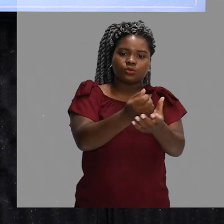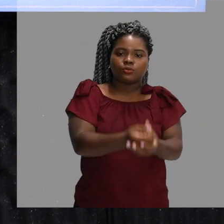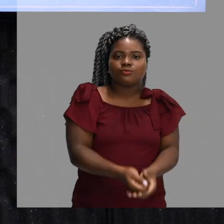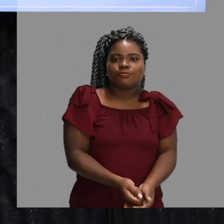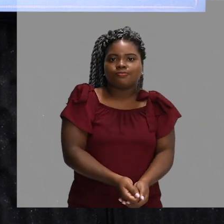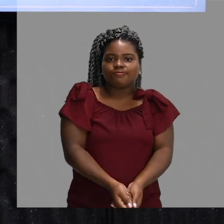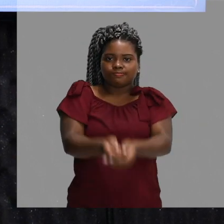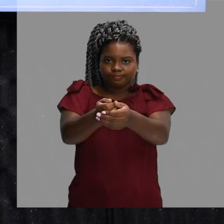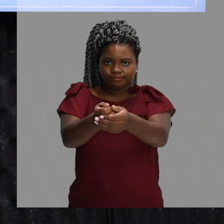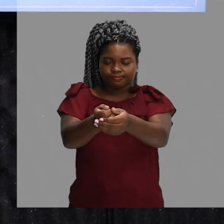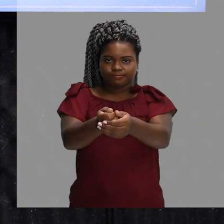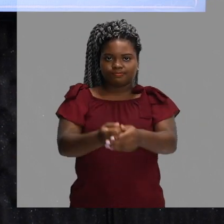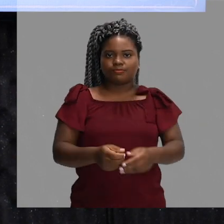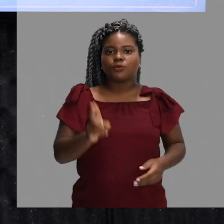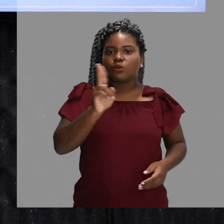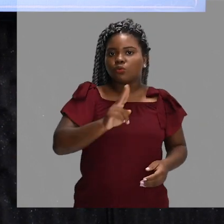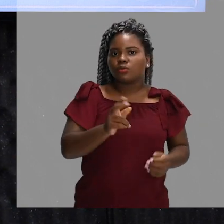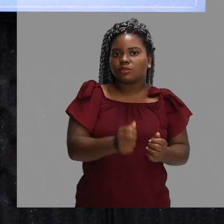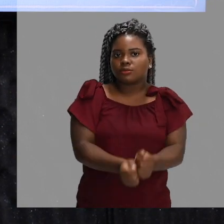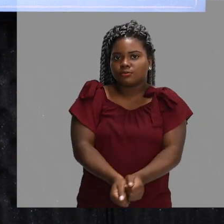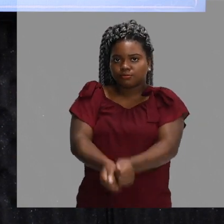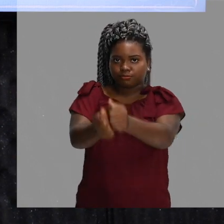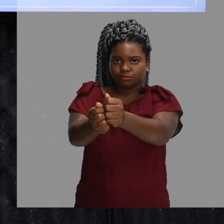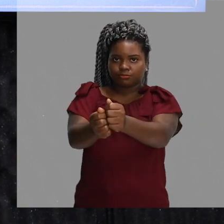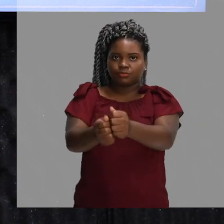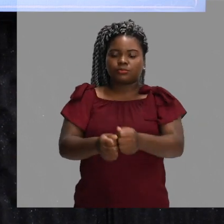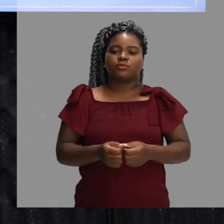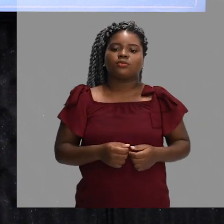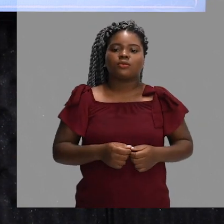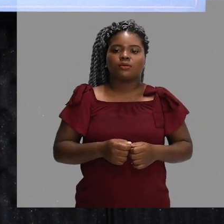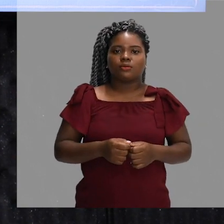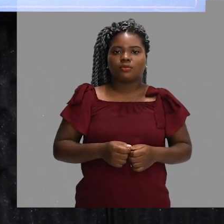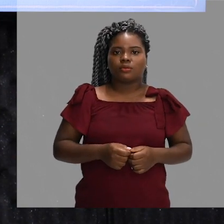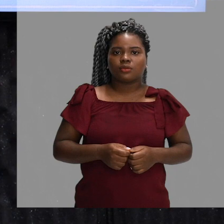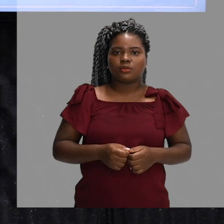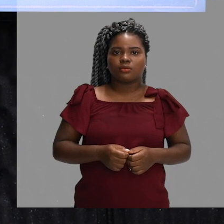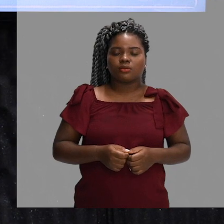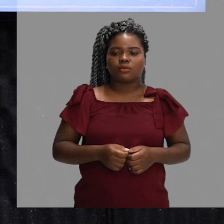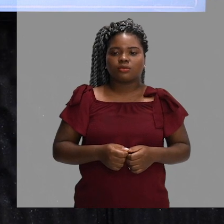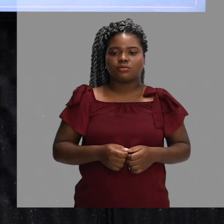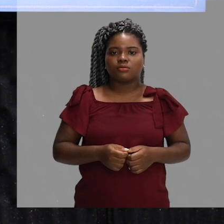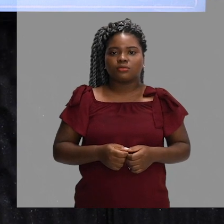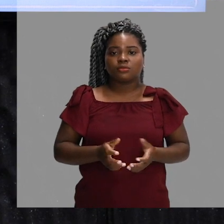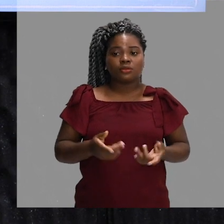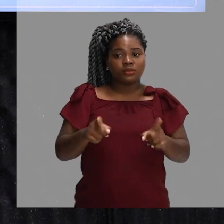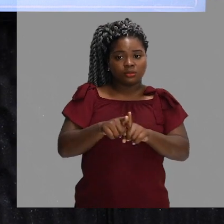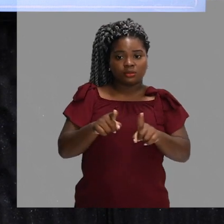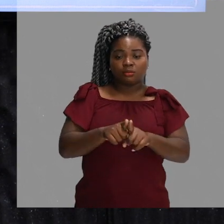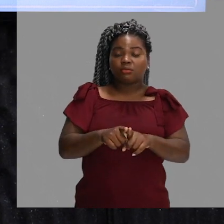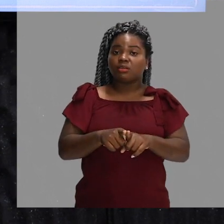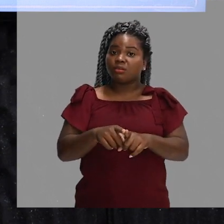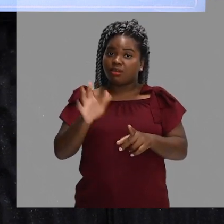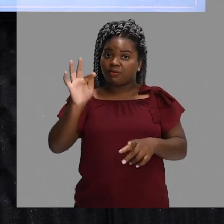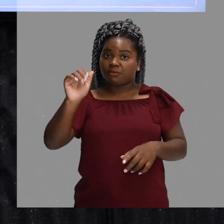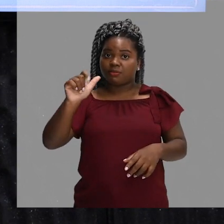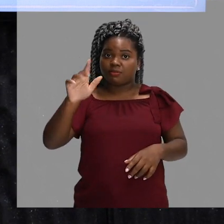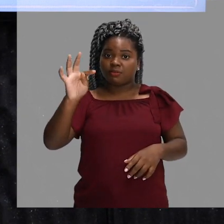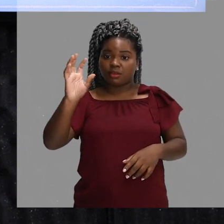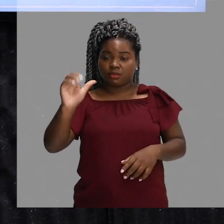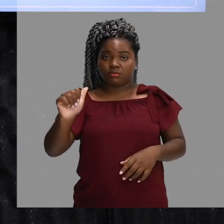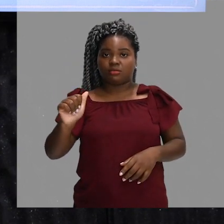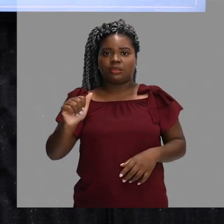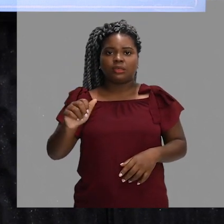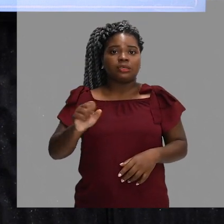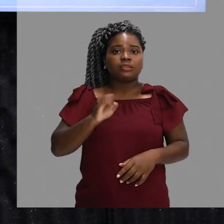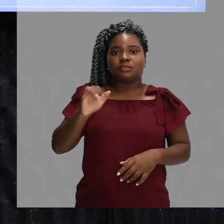todos os atletas que estão posicionados em quadra, eles realizam o saque. Eles rodam dentro da quadra. Isso também é uma questão de falta. Se não houver o